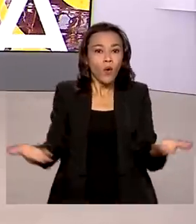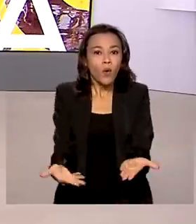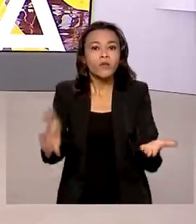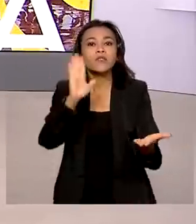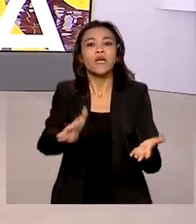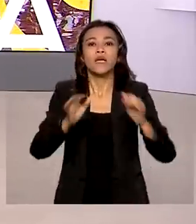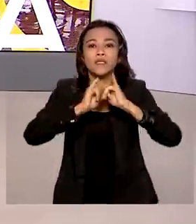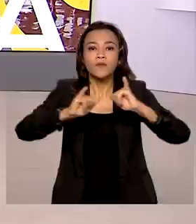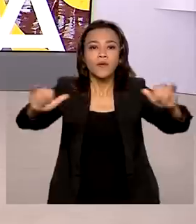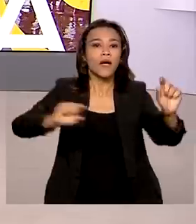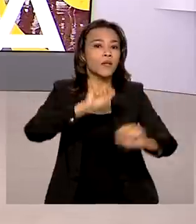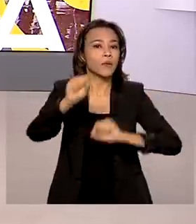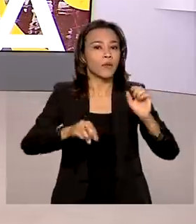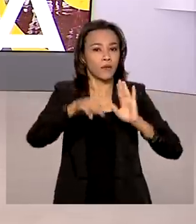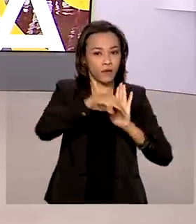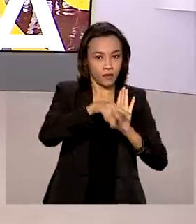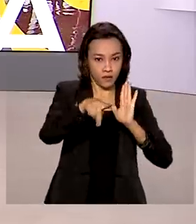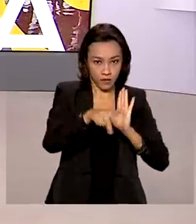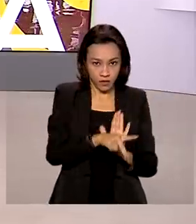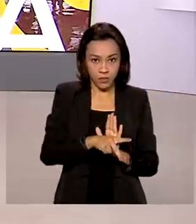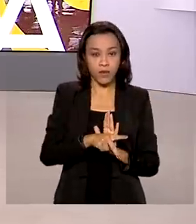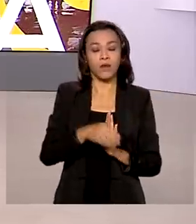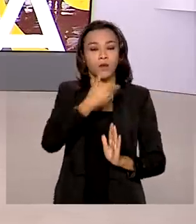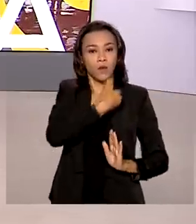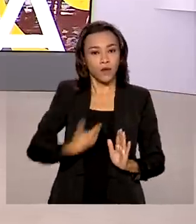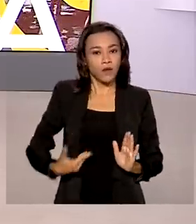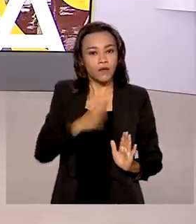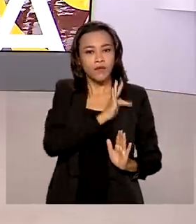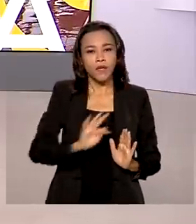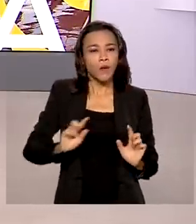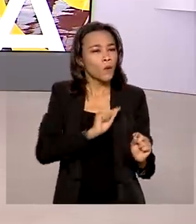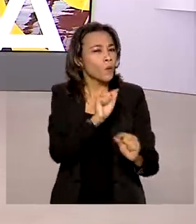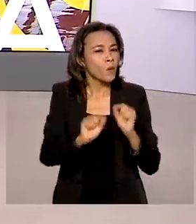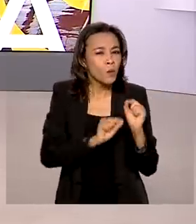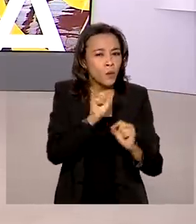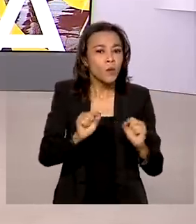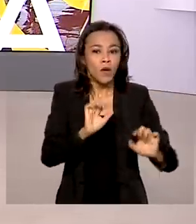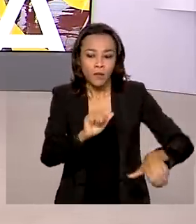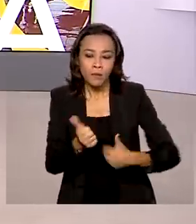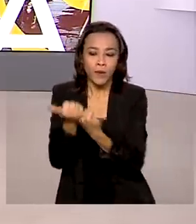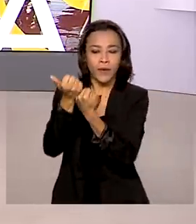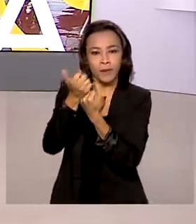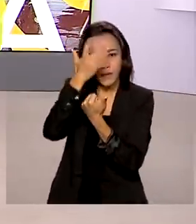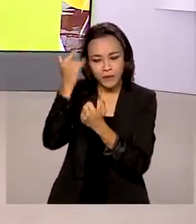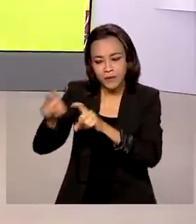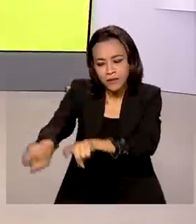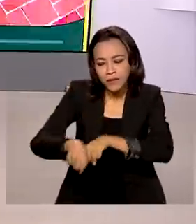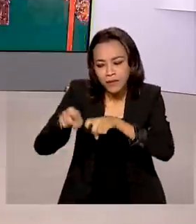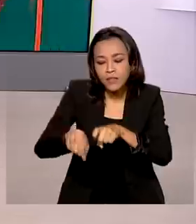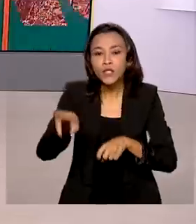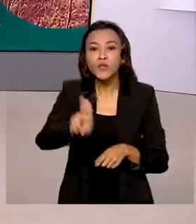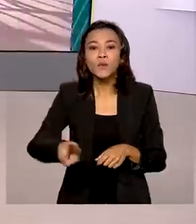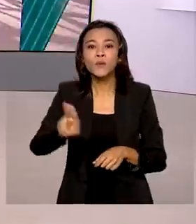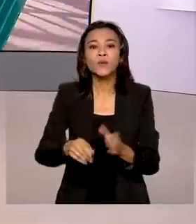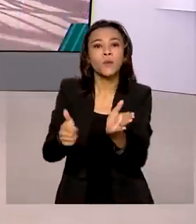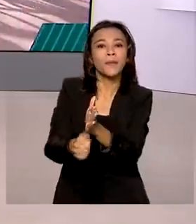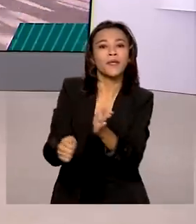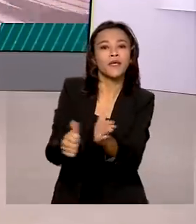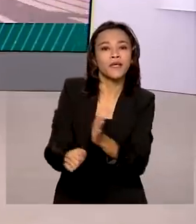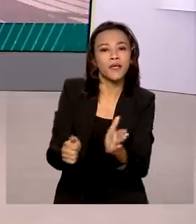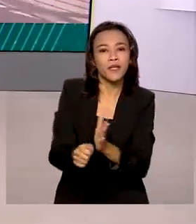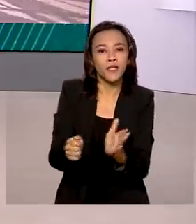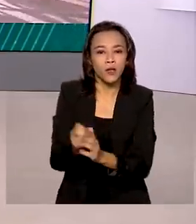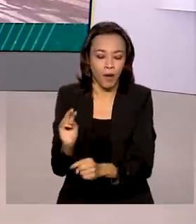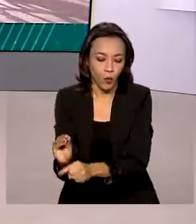Diário Oficial a medida provisória do governo federal que beneficia o pequeno produtor que utiliza um milho na criação de animais, por